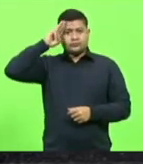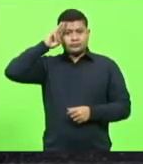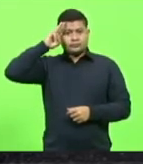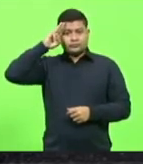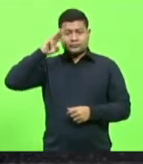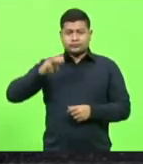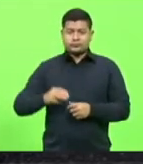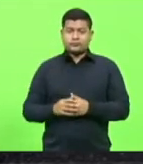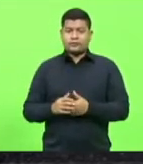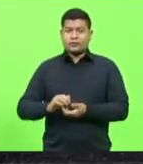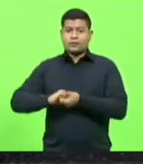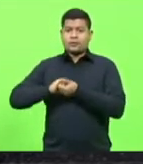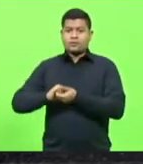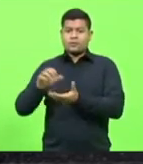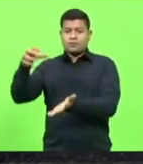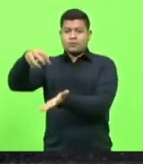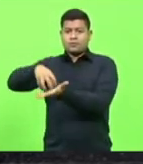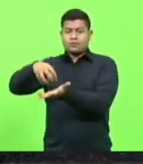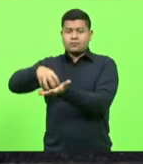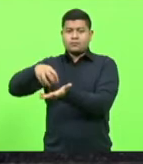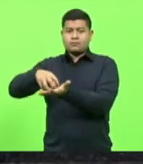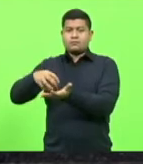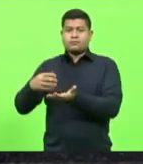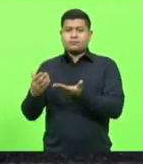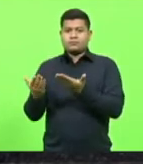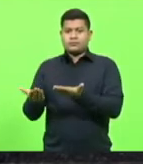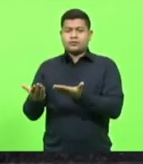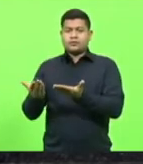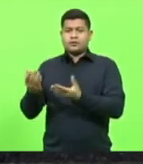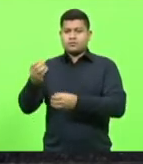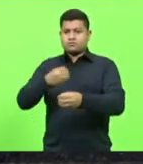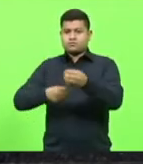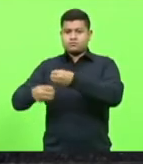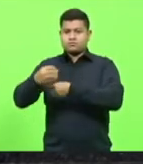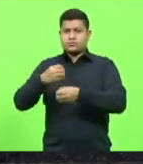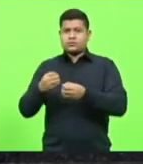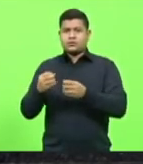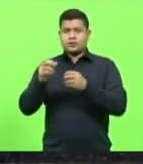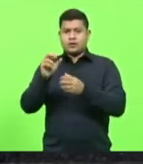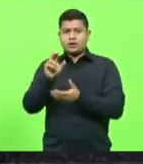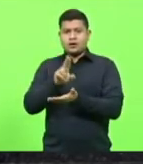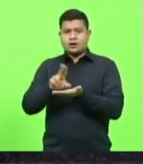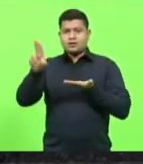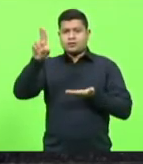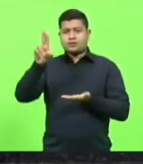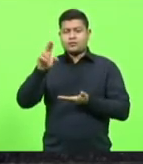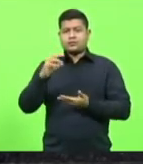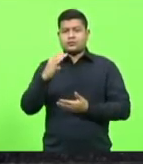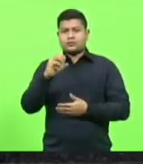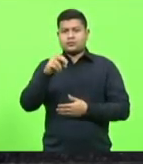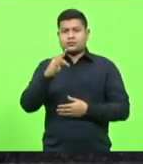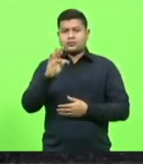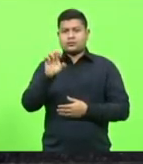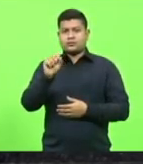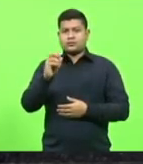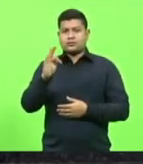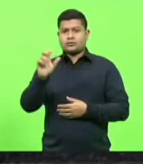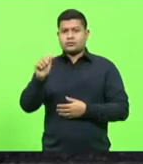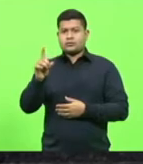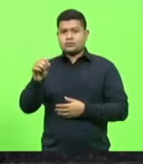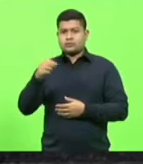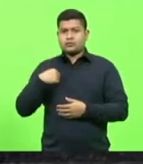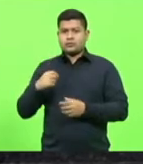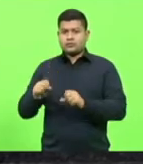centro paleontólico da Universidade do Contestado. pelos relevantes trabalhos realizados em Pau,